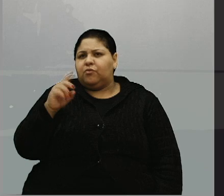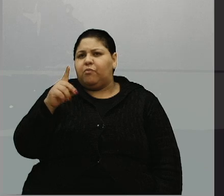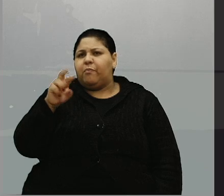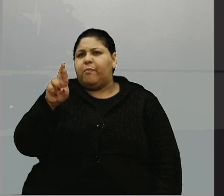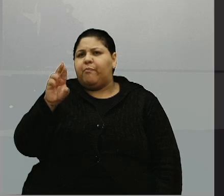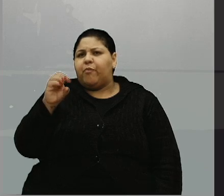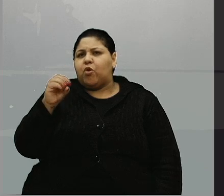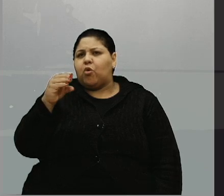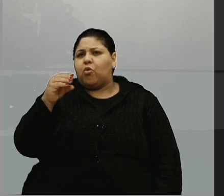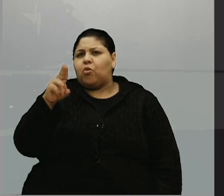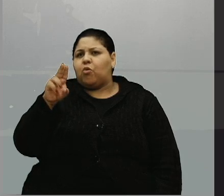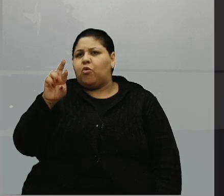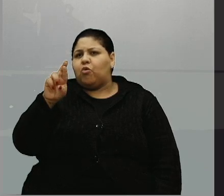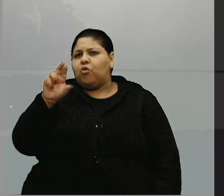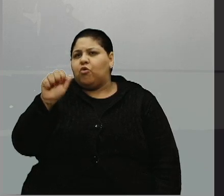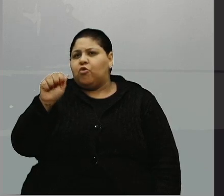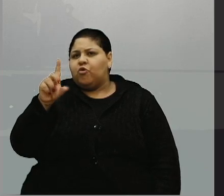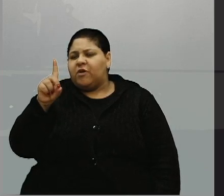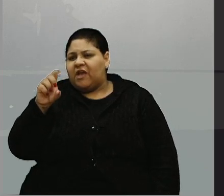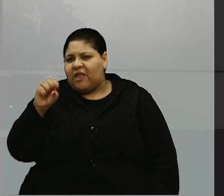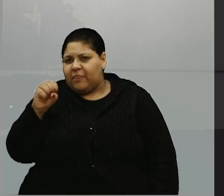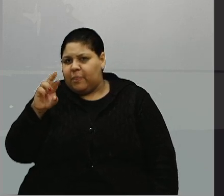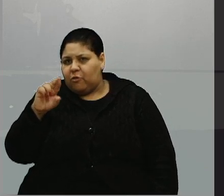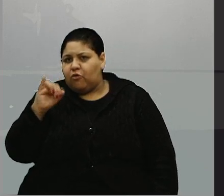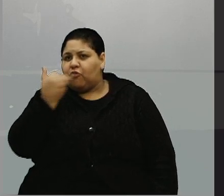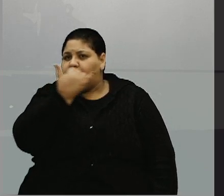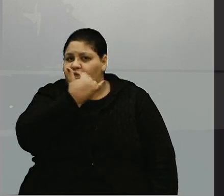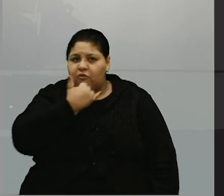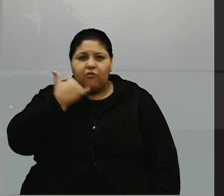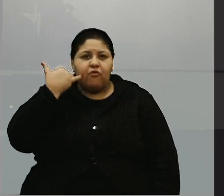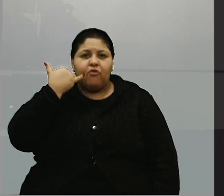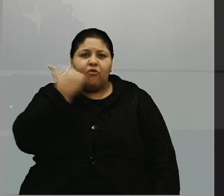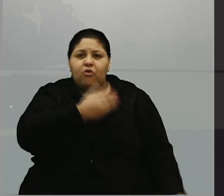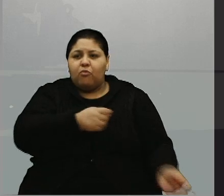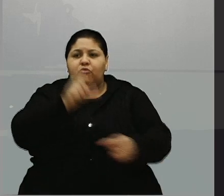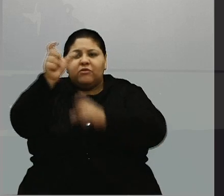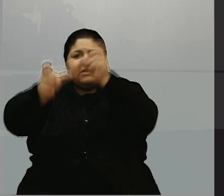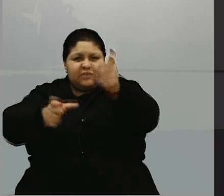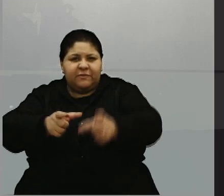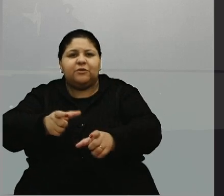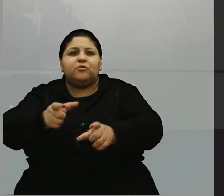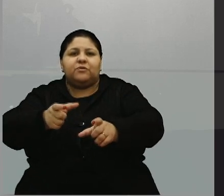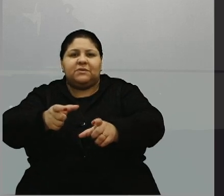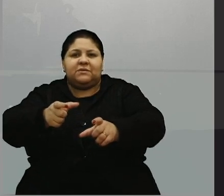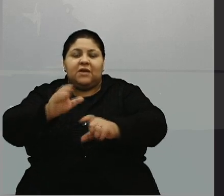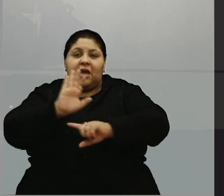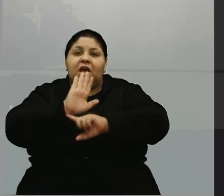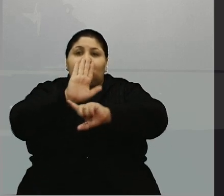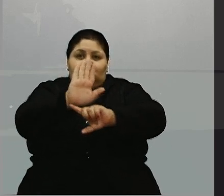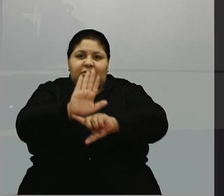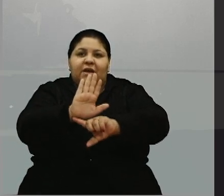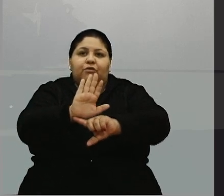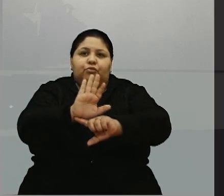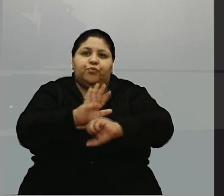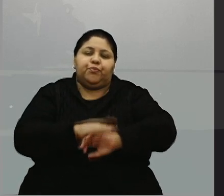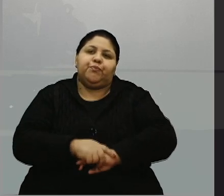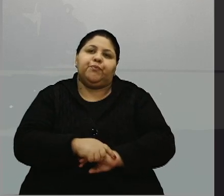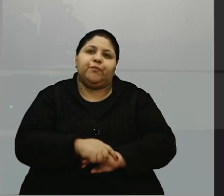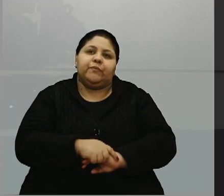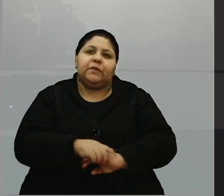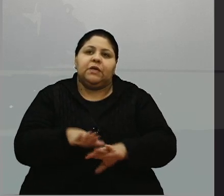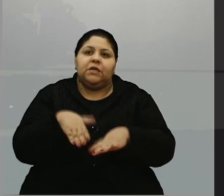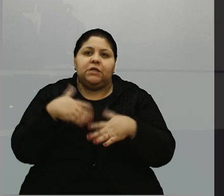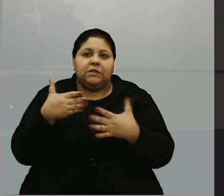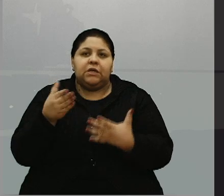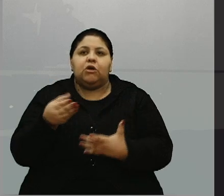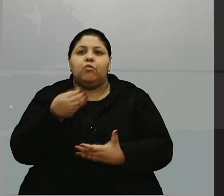para idealizar o banco e que hoje está sendo vindo a muitas e muitas famílias. Então, com certeza,